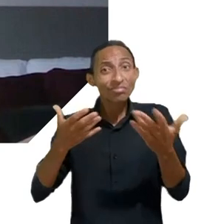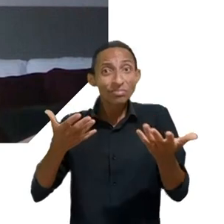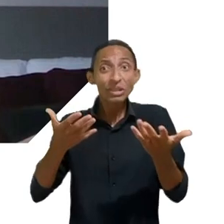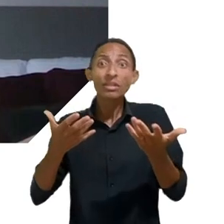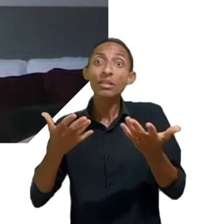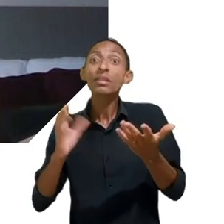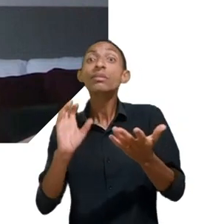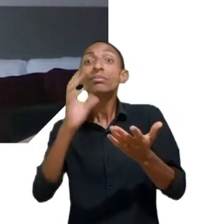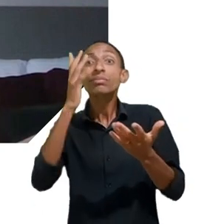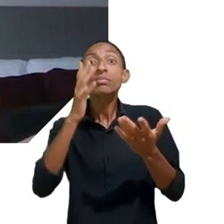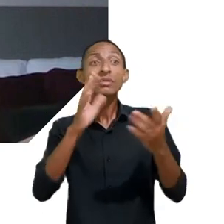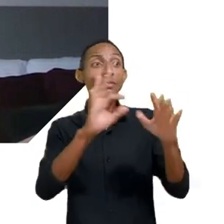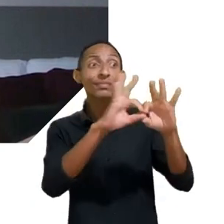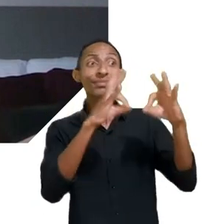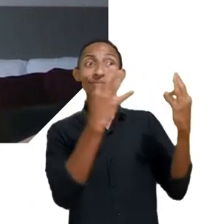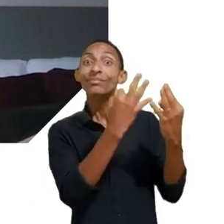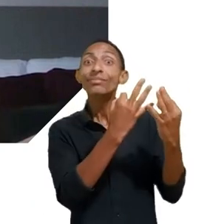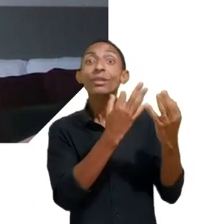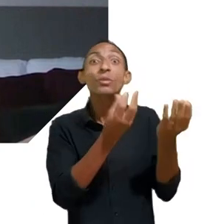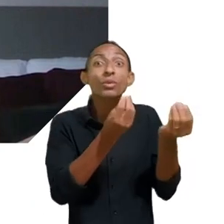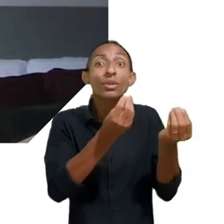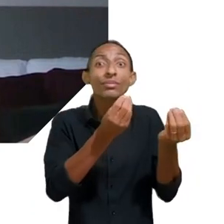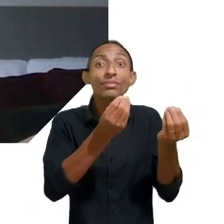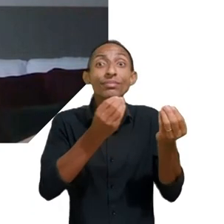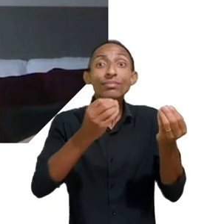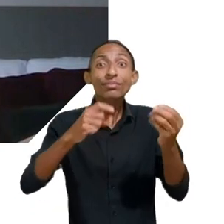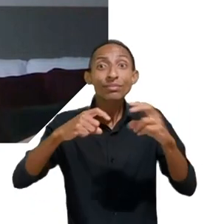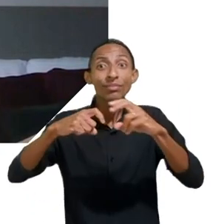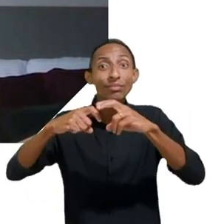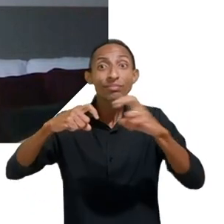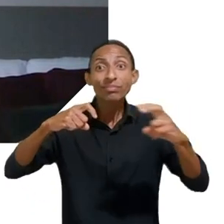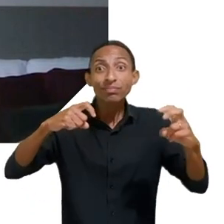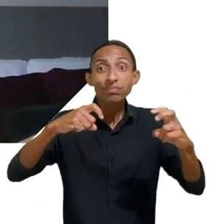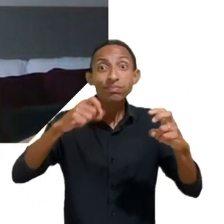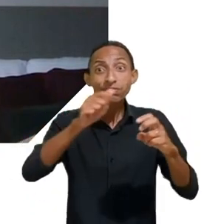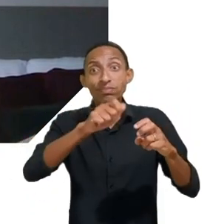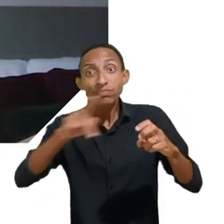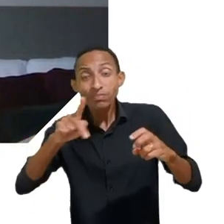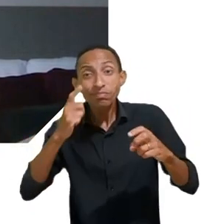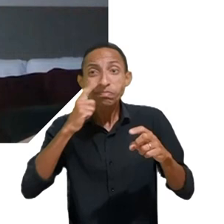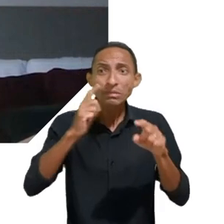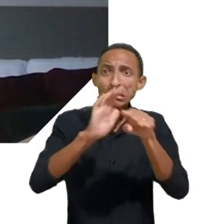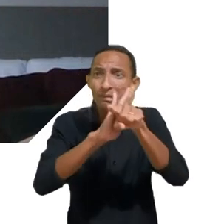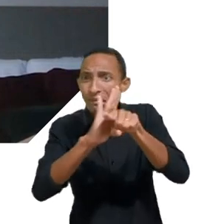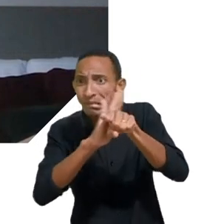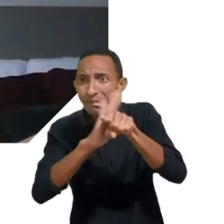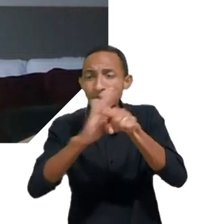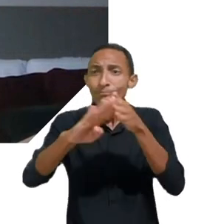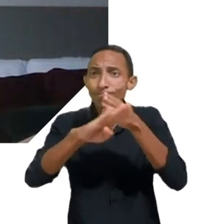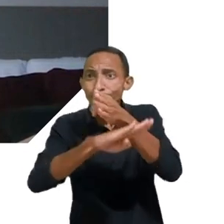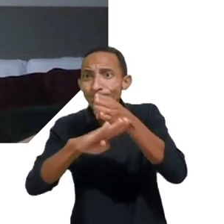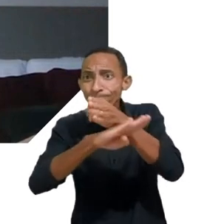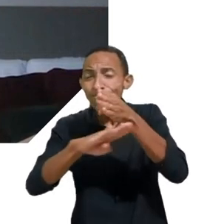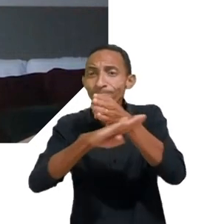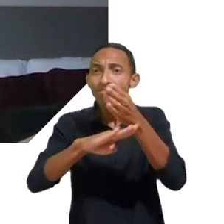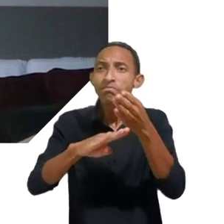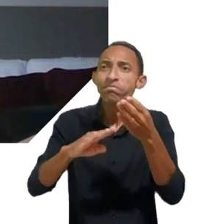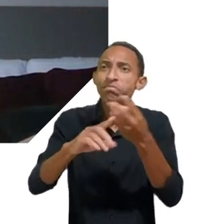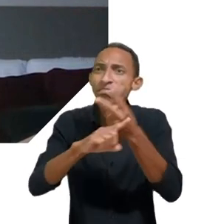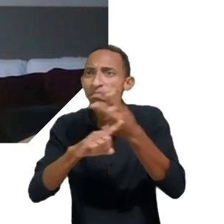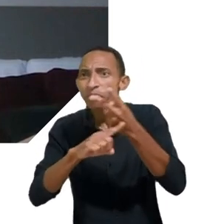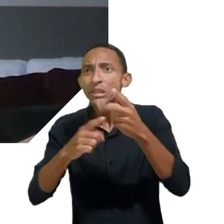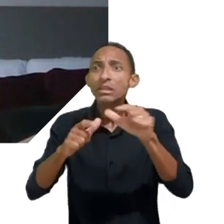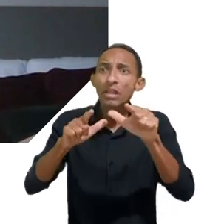aplicativos, se não usarem esses aplicativos elas não têm acesso à informação, elas ficam sem acesso a determinados serviços, elas ficam